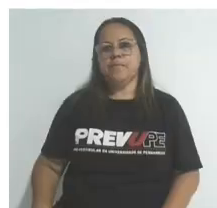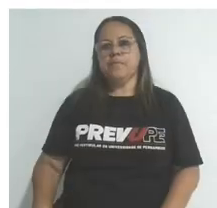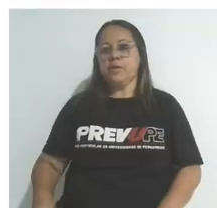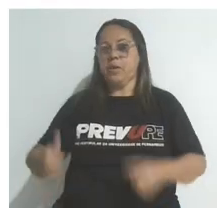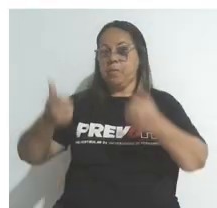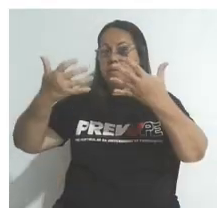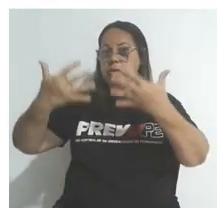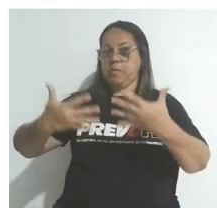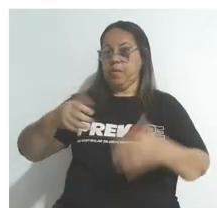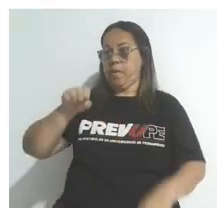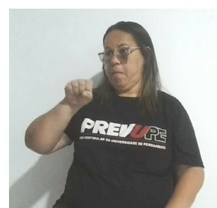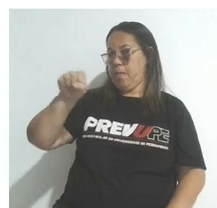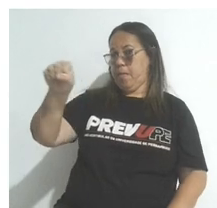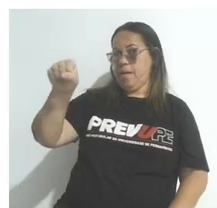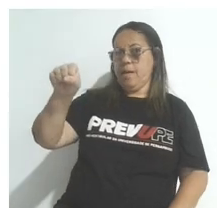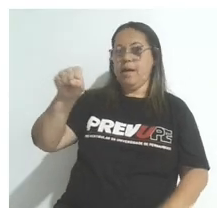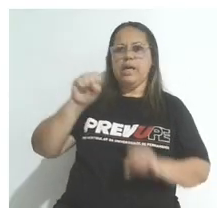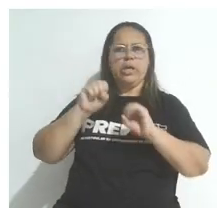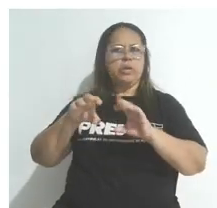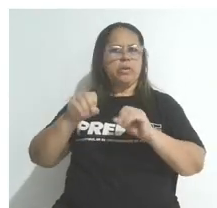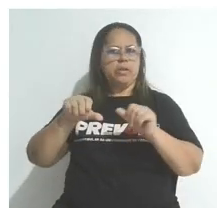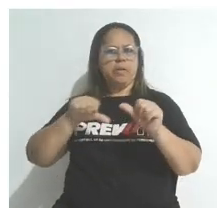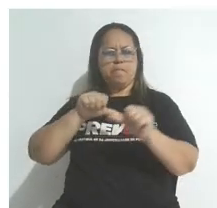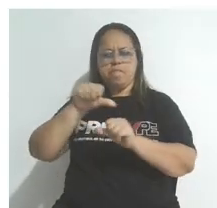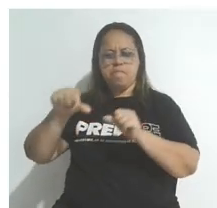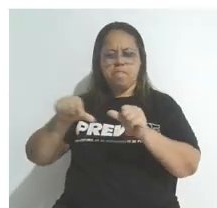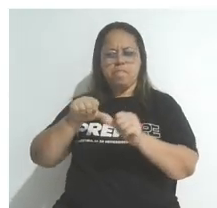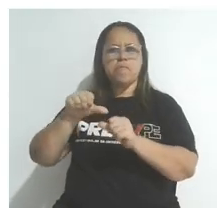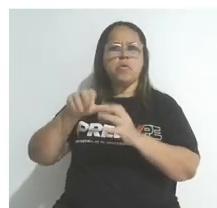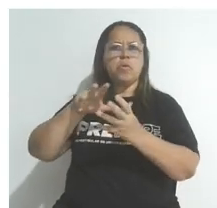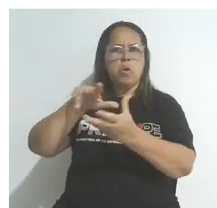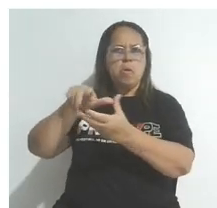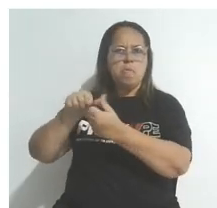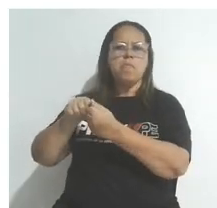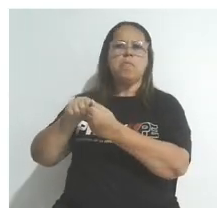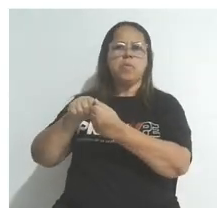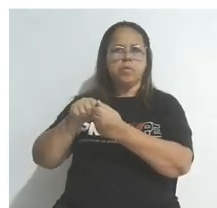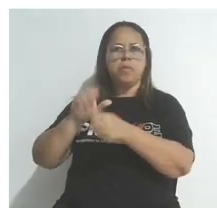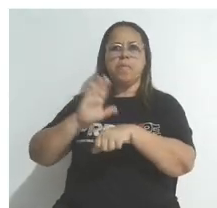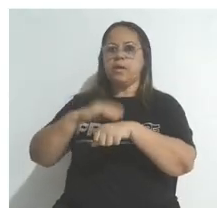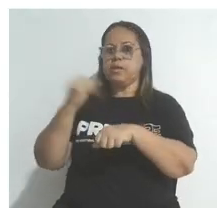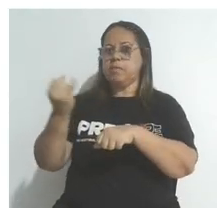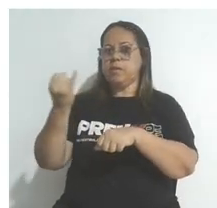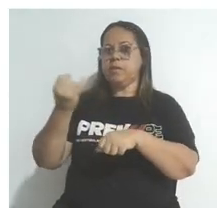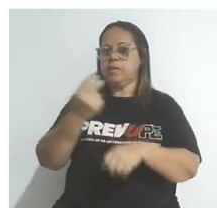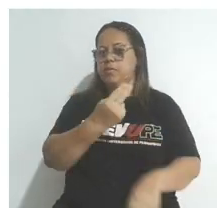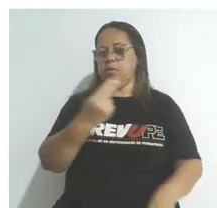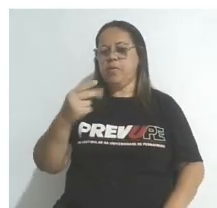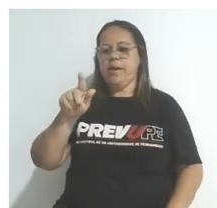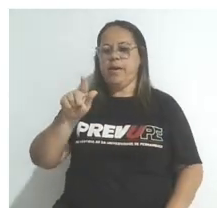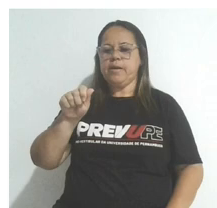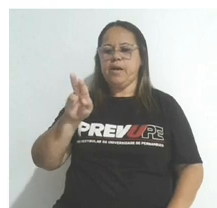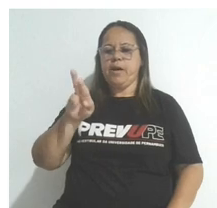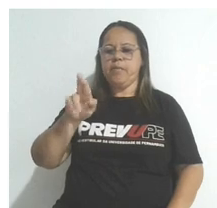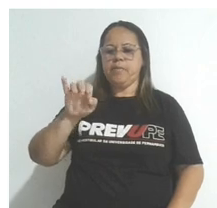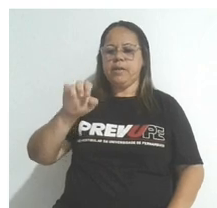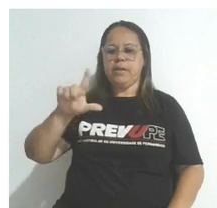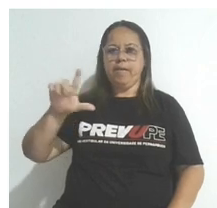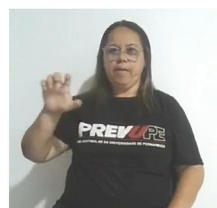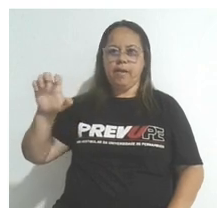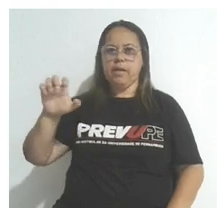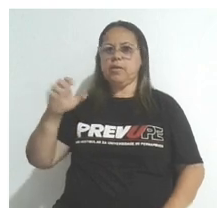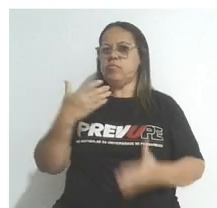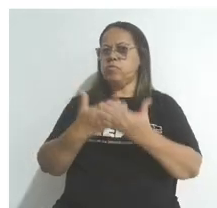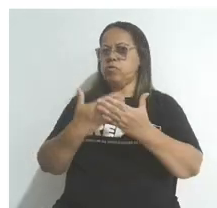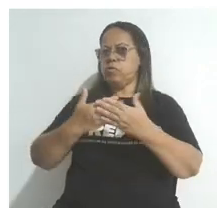Como eu já dizia Nelson Mandela, a educação é a arma mais poderosa que você pode usar para mudar o mundo. Meu nome é Gabriele e eu sou estudante do município de